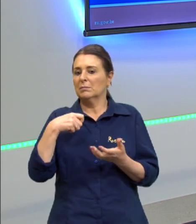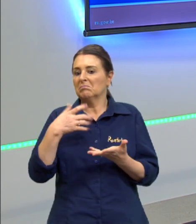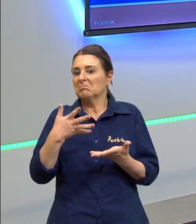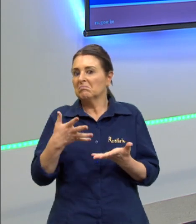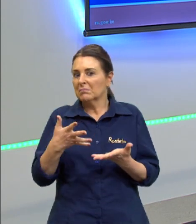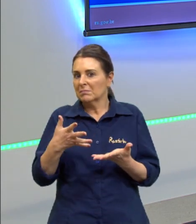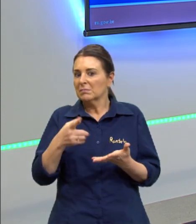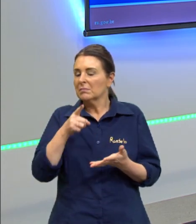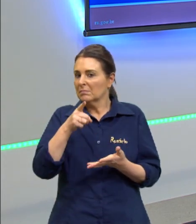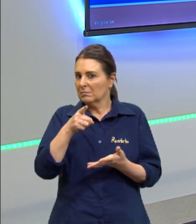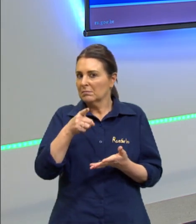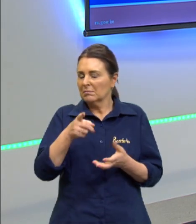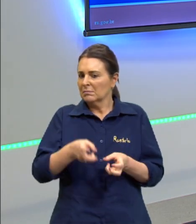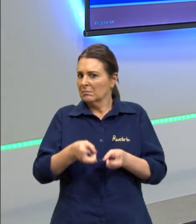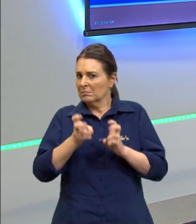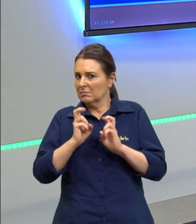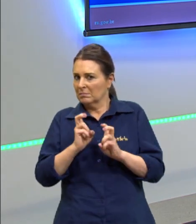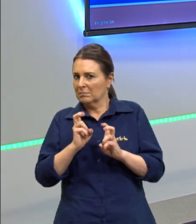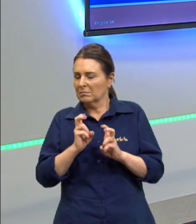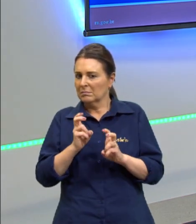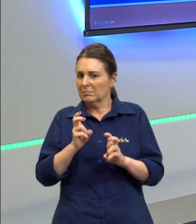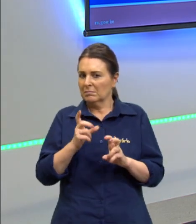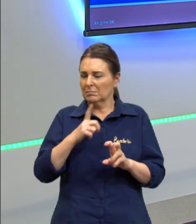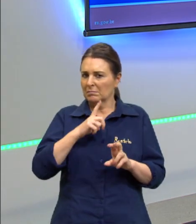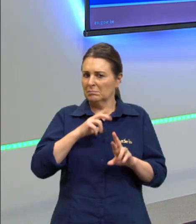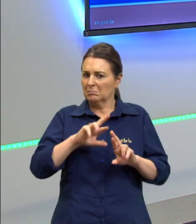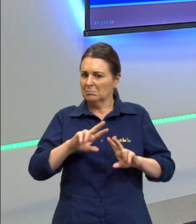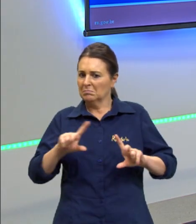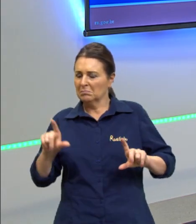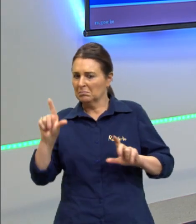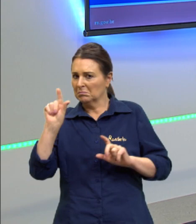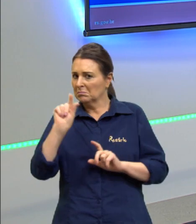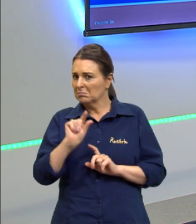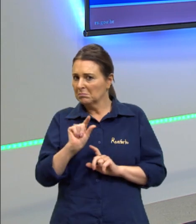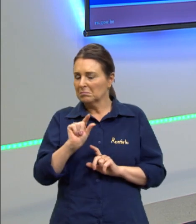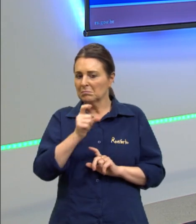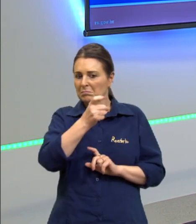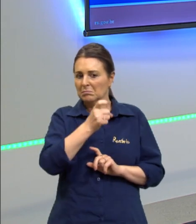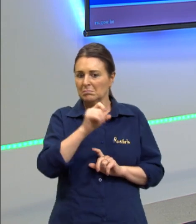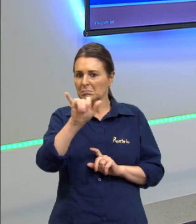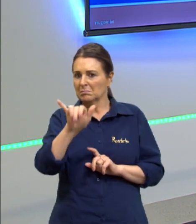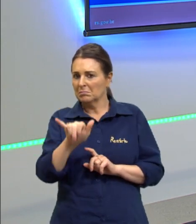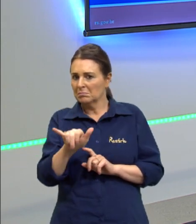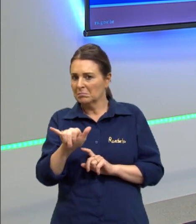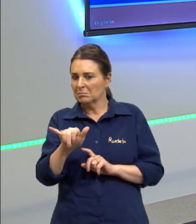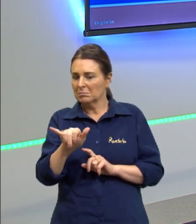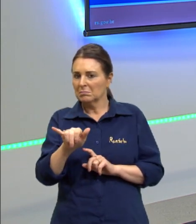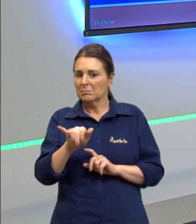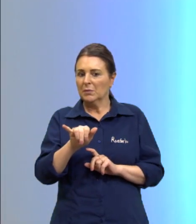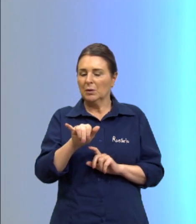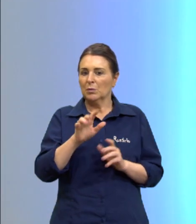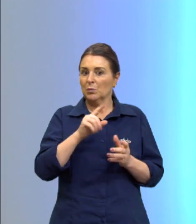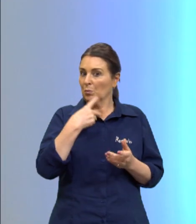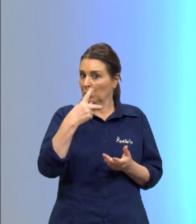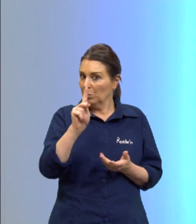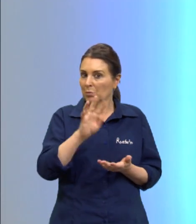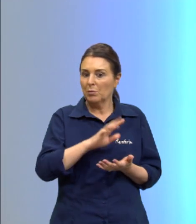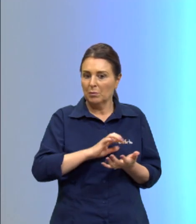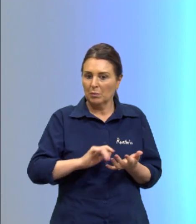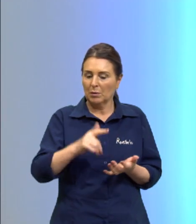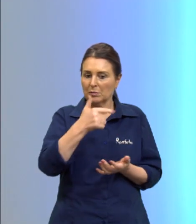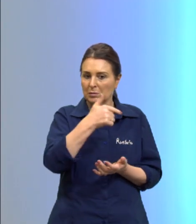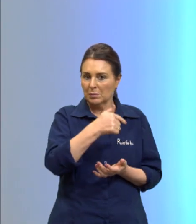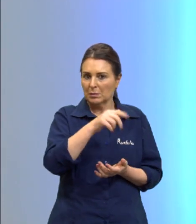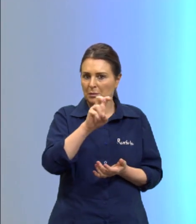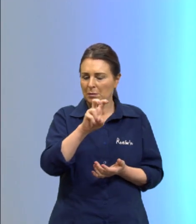percebe que há uma diferença pequena entre o X e o Y no teu cálculo, 0,75